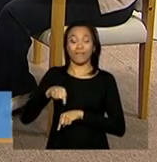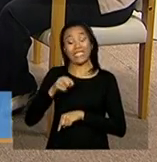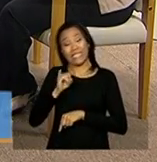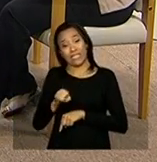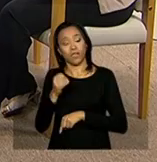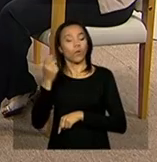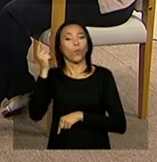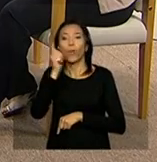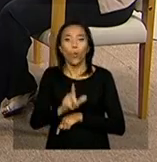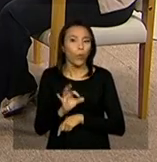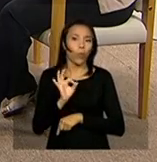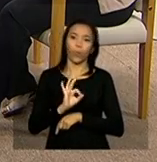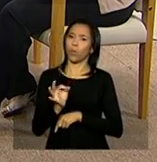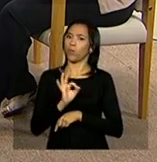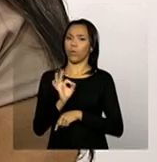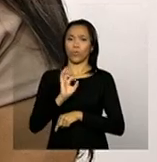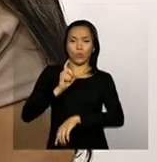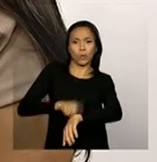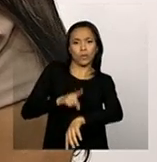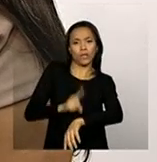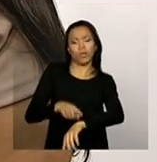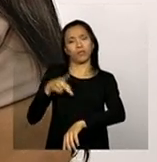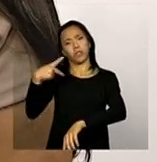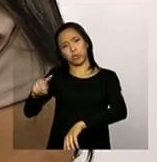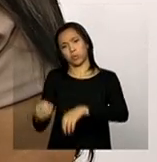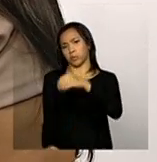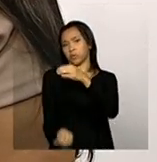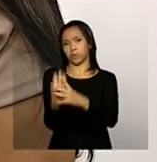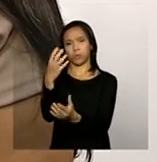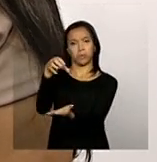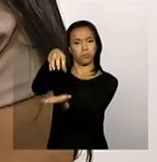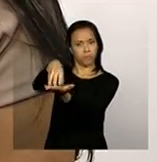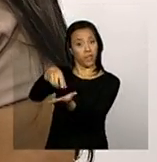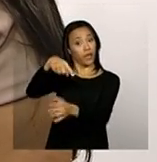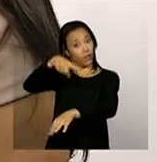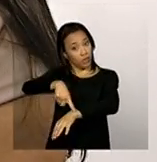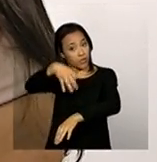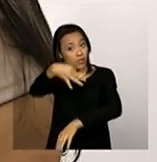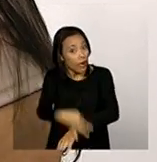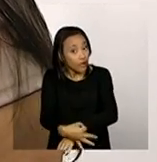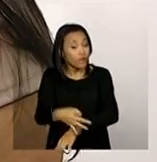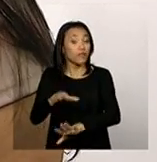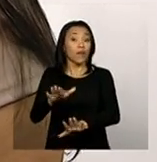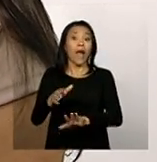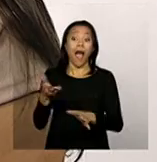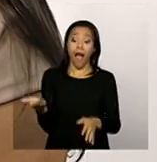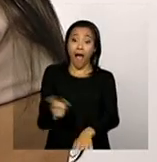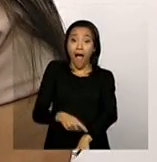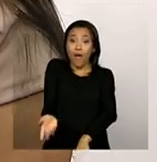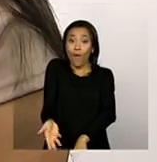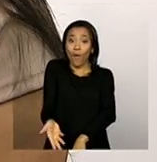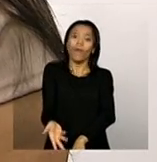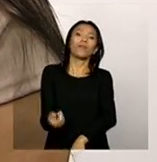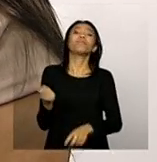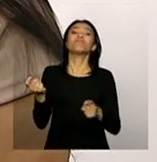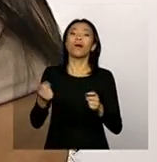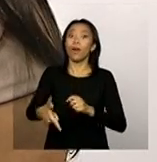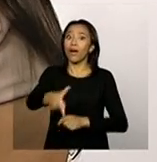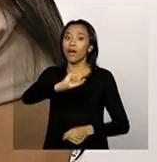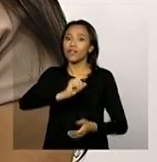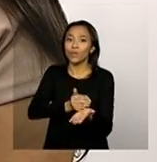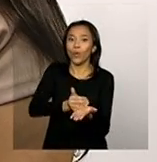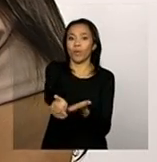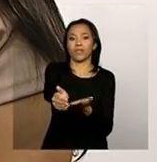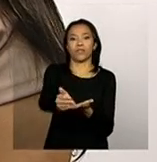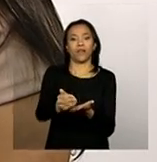foram preenchidas na época de sua inauguração, que é a época correta, elas devem ser preenchidas agora, antes do Censo começar,